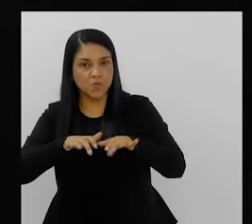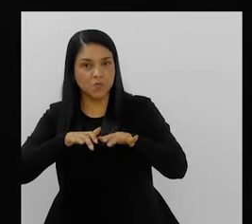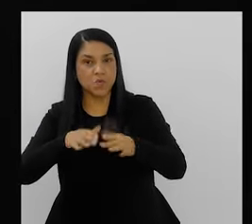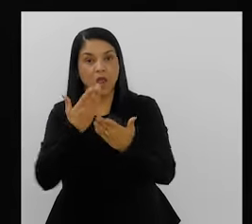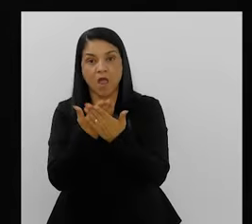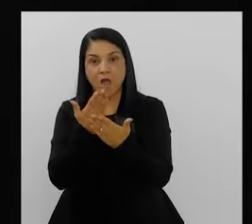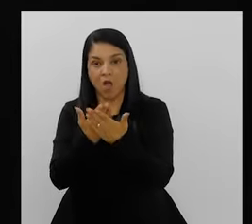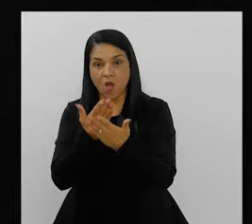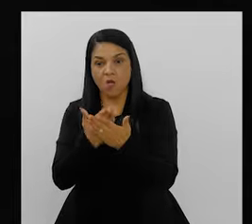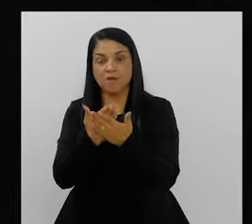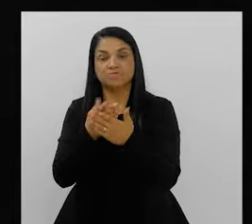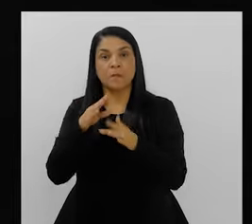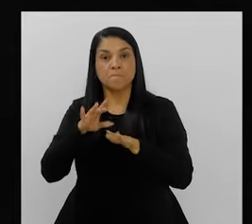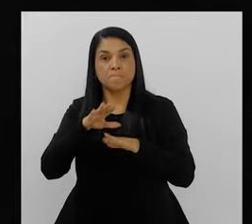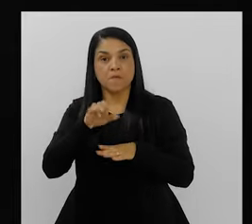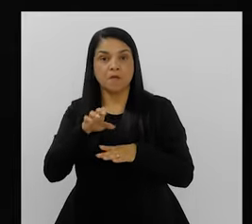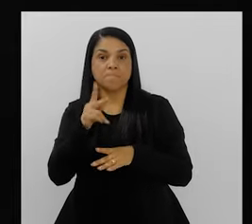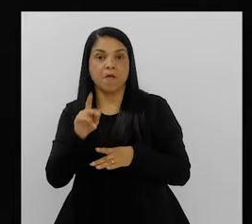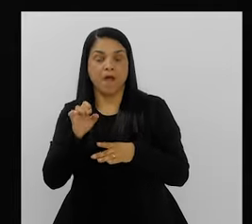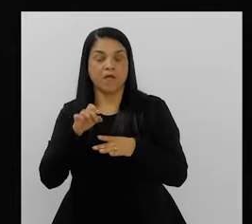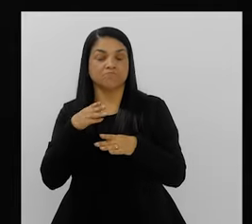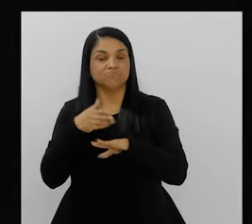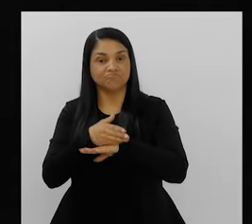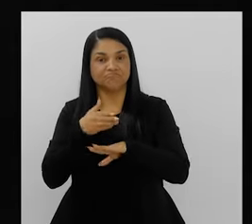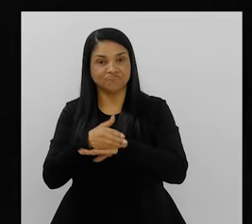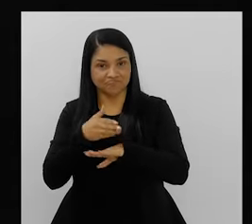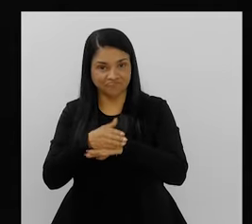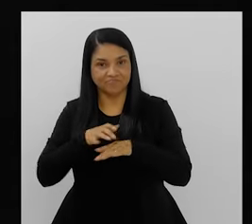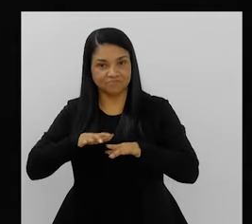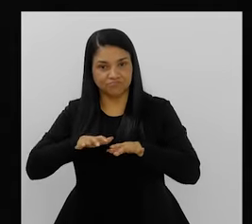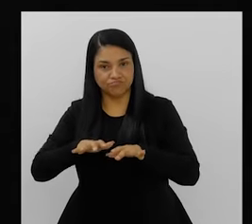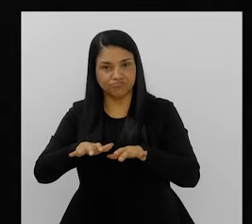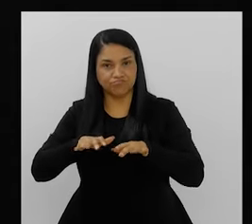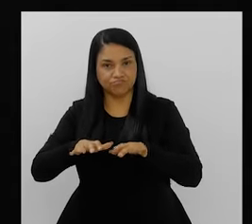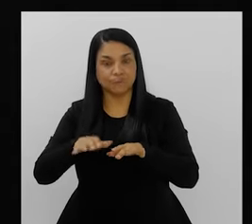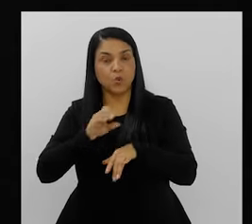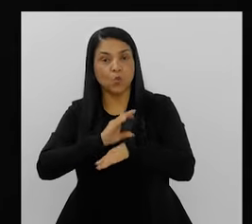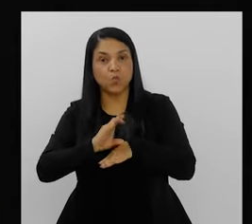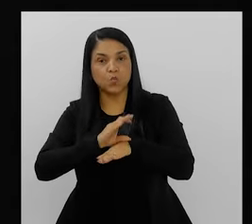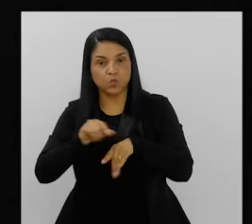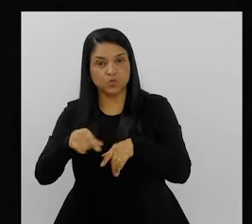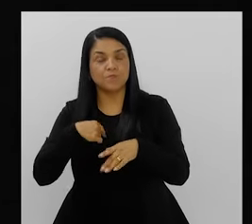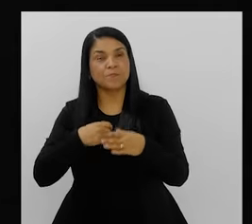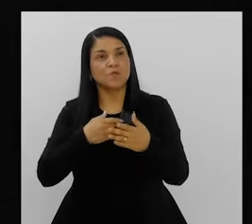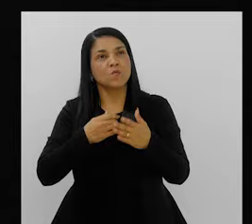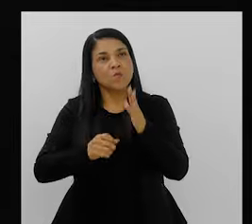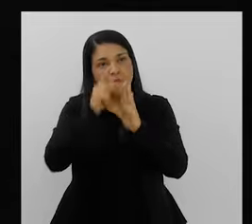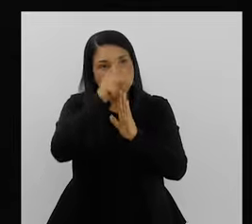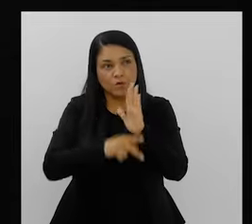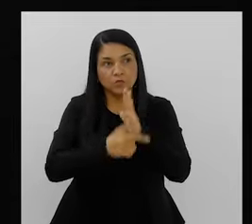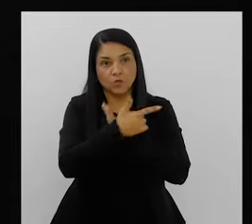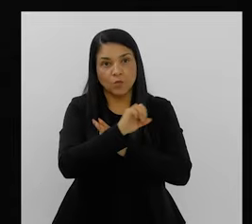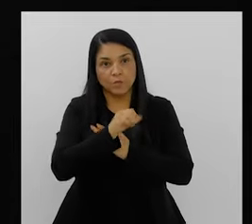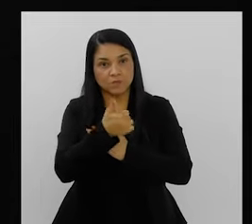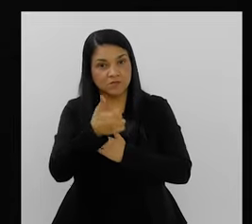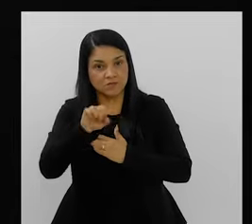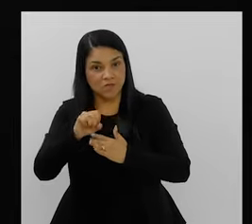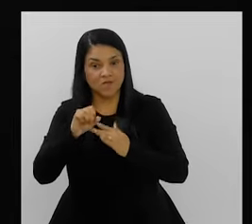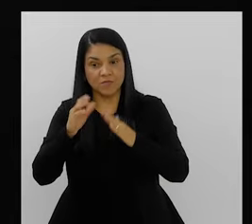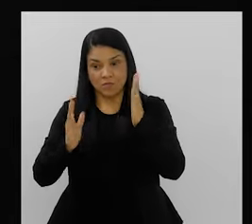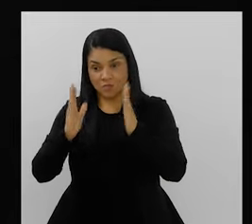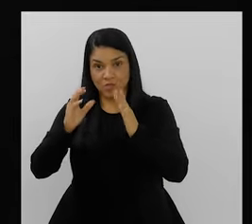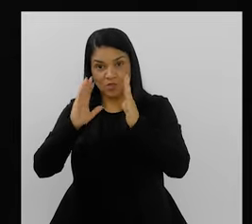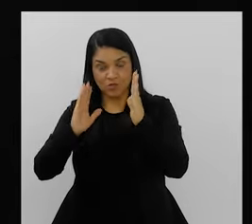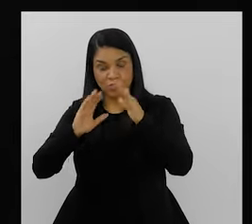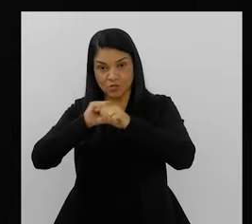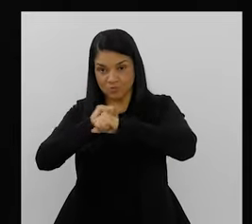a gente notou o bem que a gente fez para essas famílias na pandemia, né? Sim, sim. Porque como o projeto surgiu em 2019, na pandemia